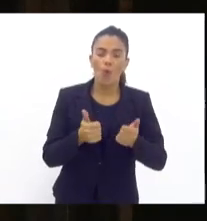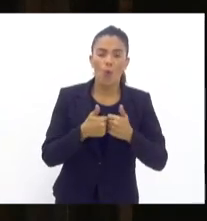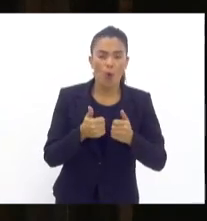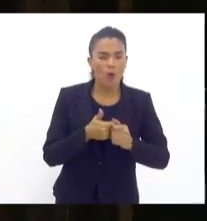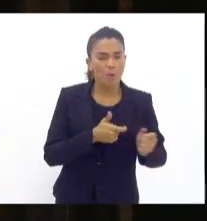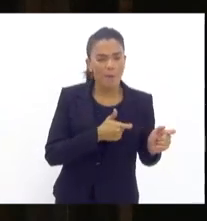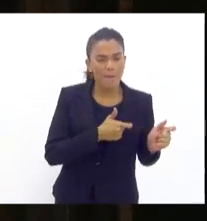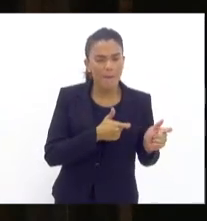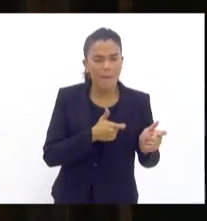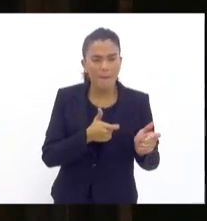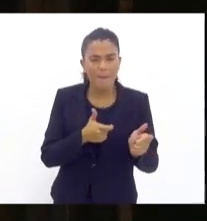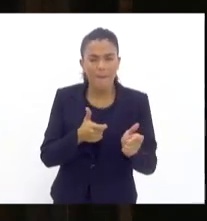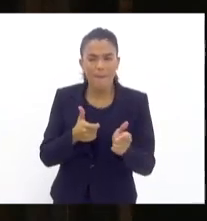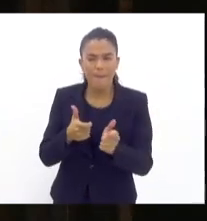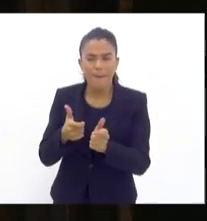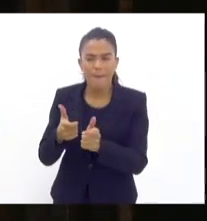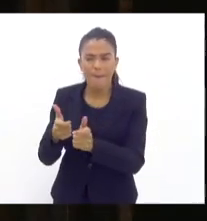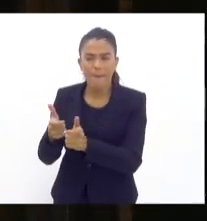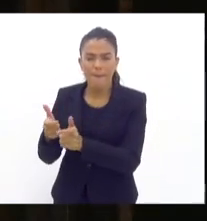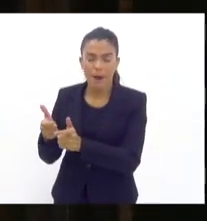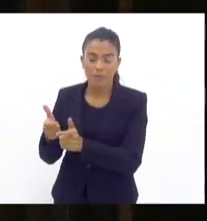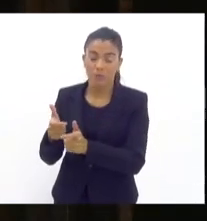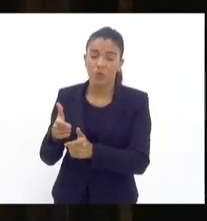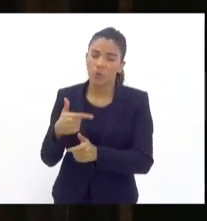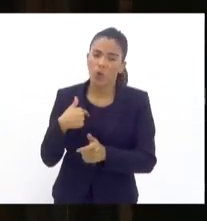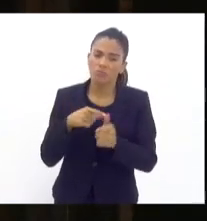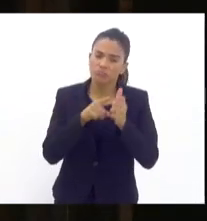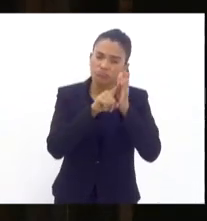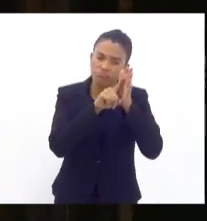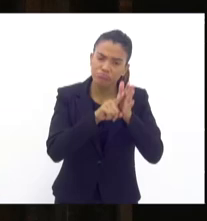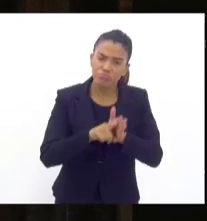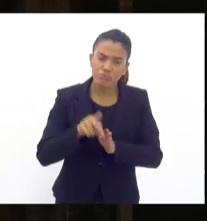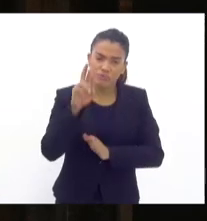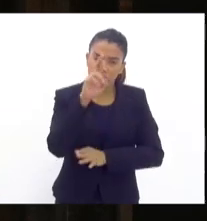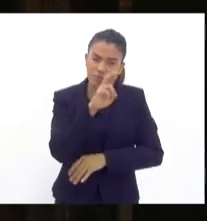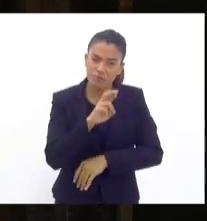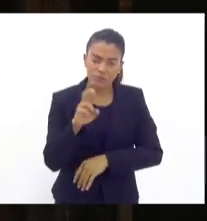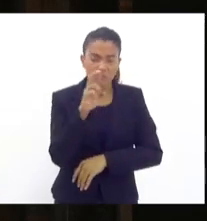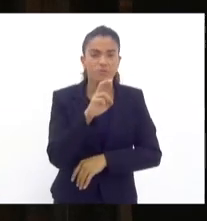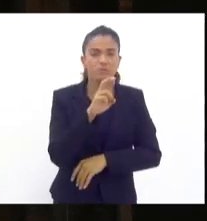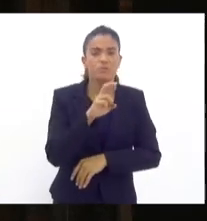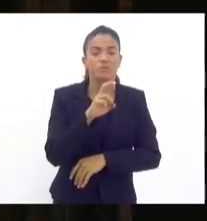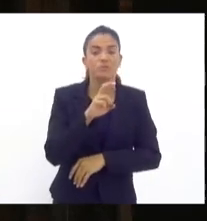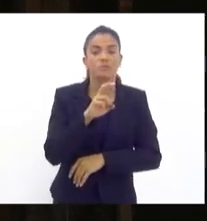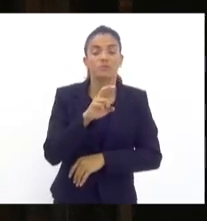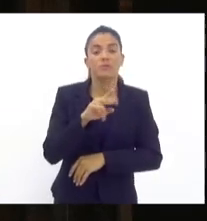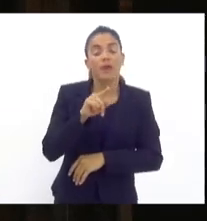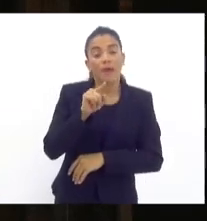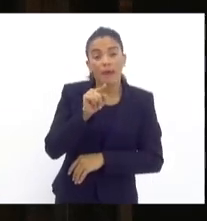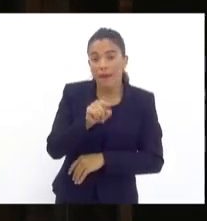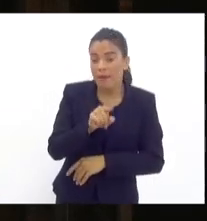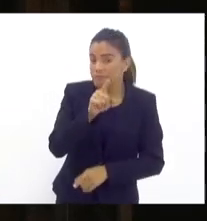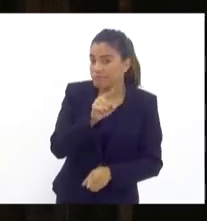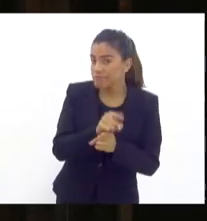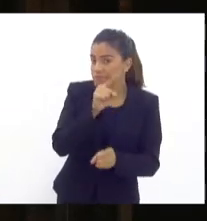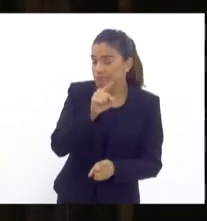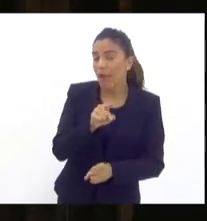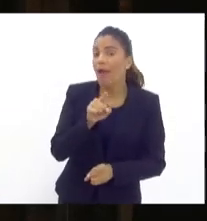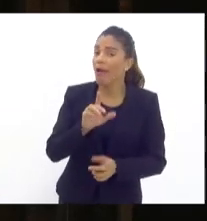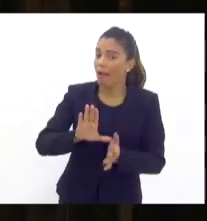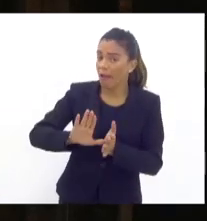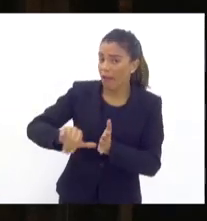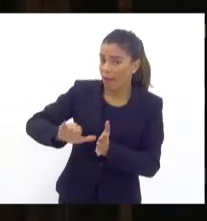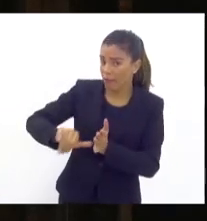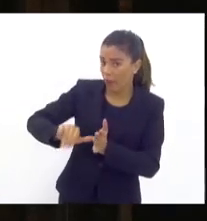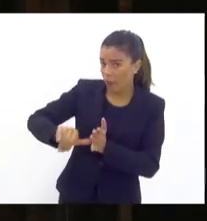no decorrer das investigações, gente até apurou que eram que eram ladrões